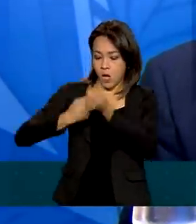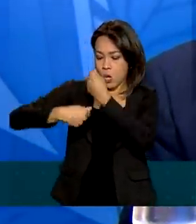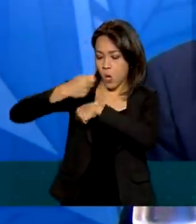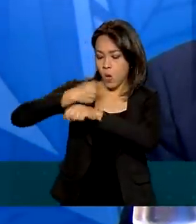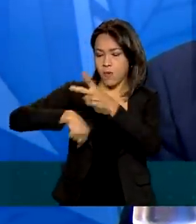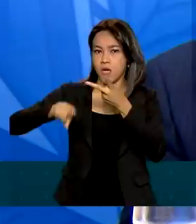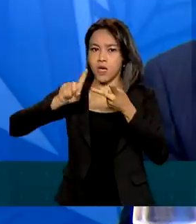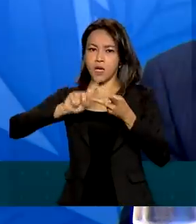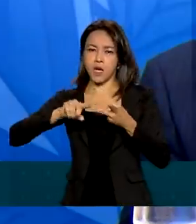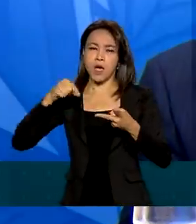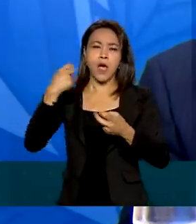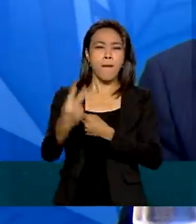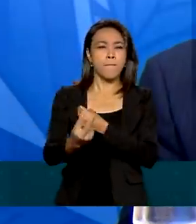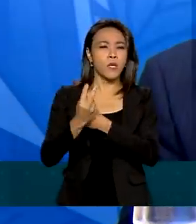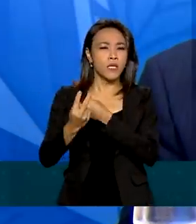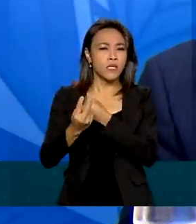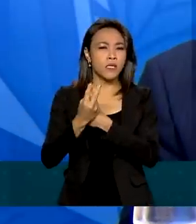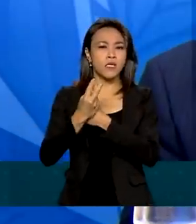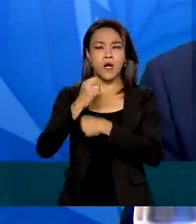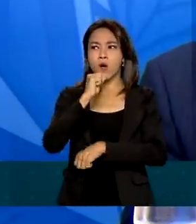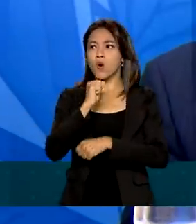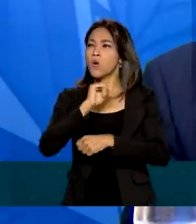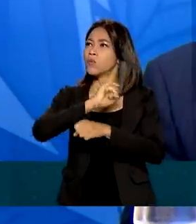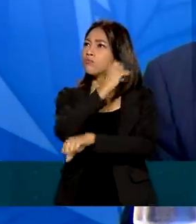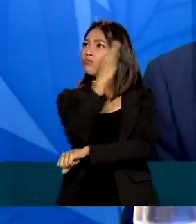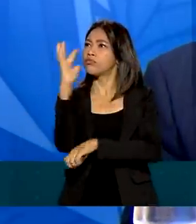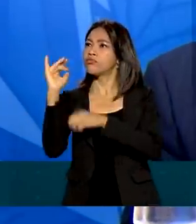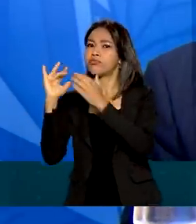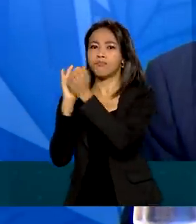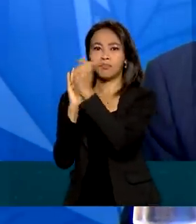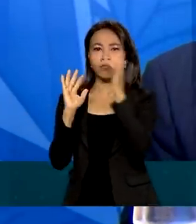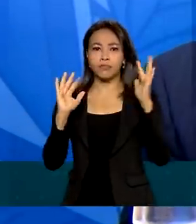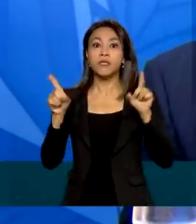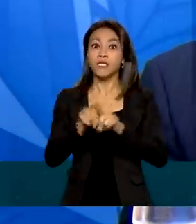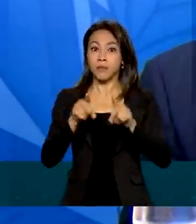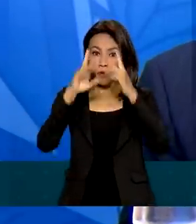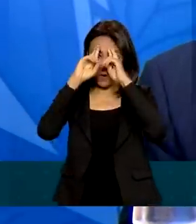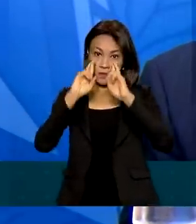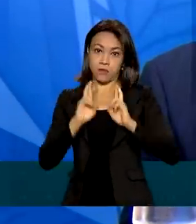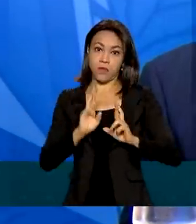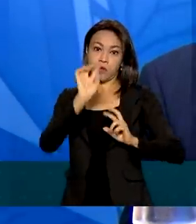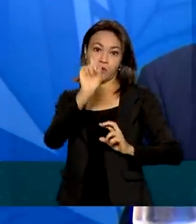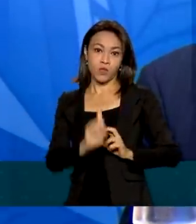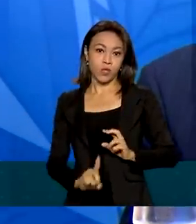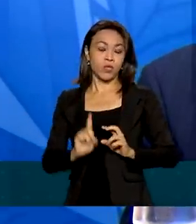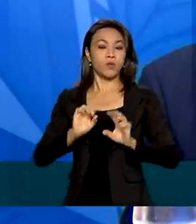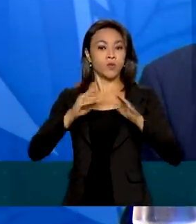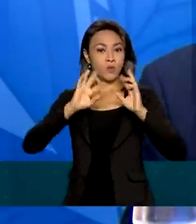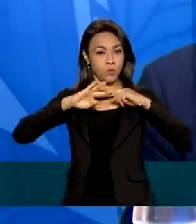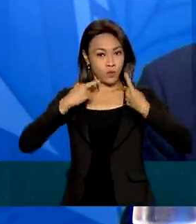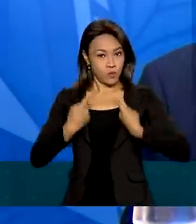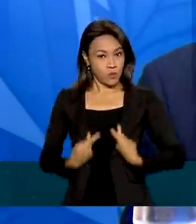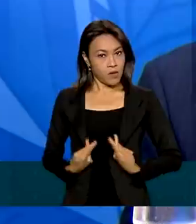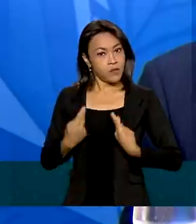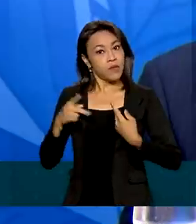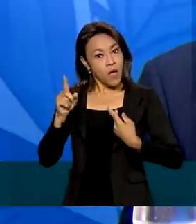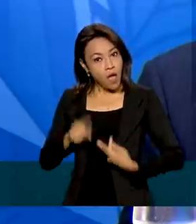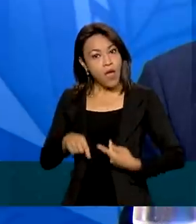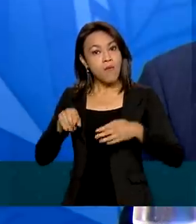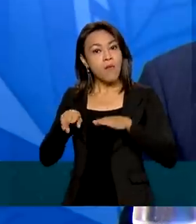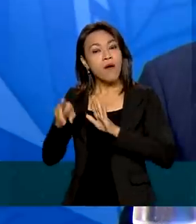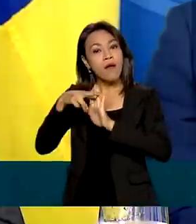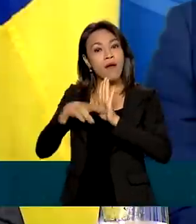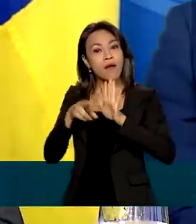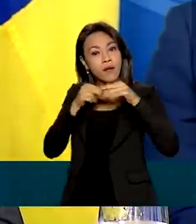mercado, da proteção do meio ambiente e dos direitos humanos sendo prioridade comum do nosso país e da